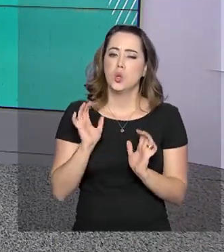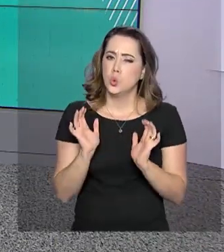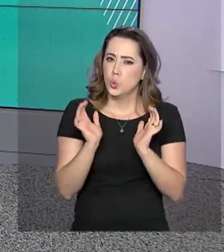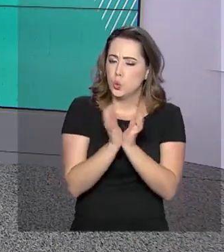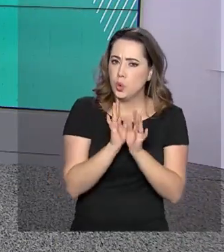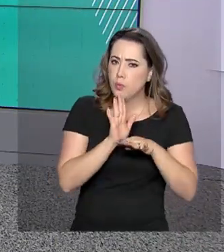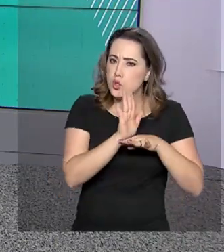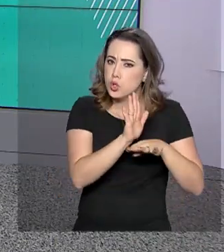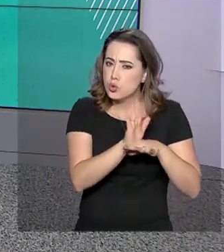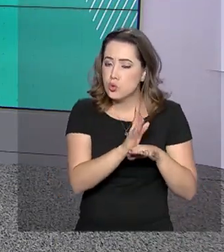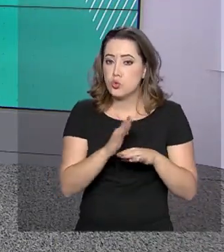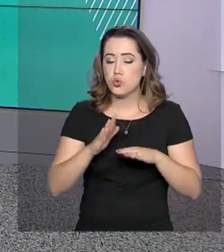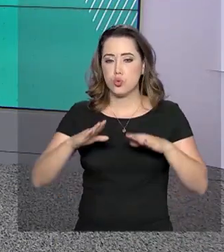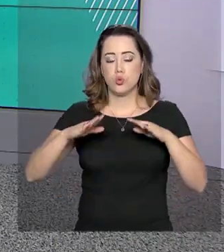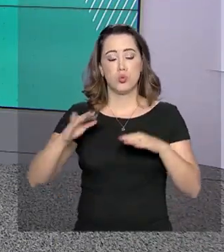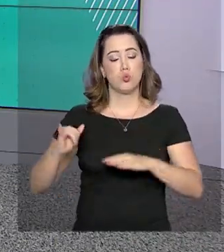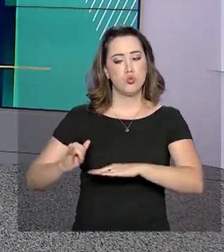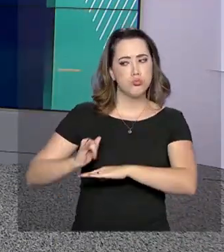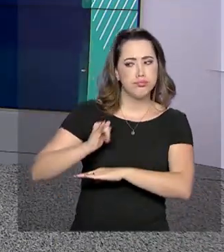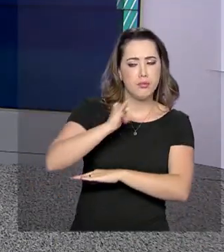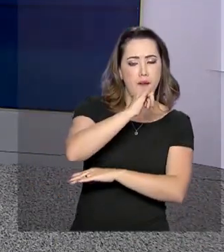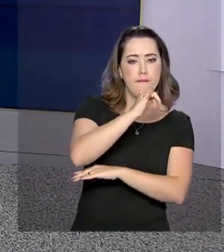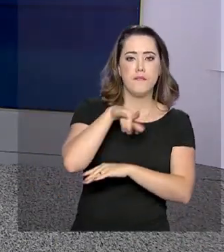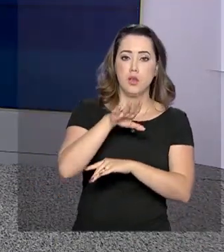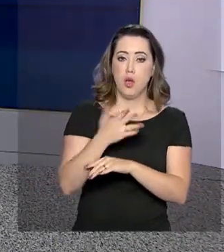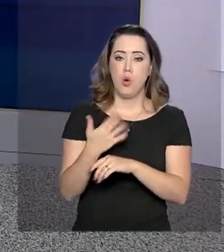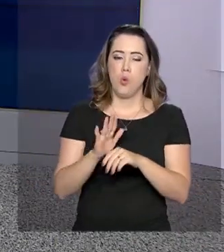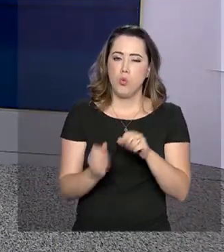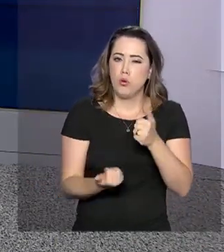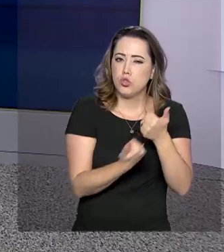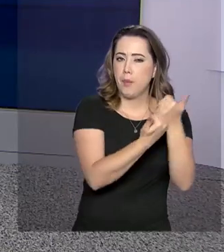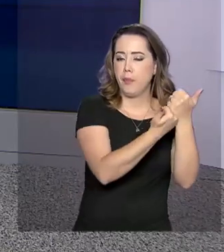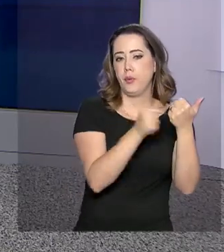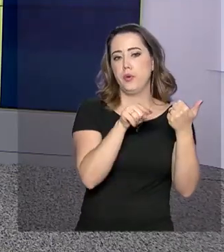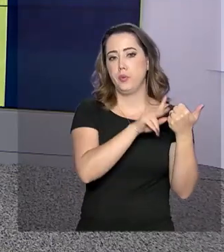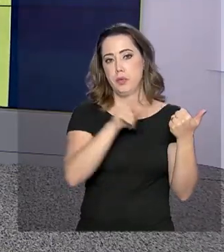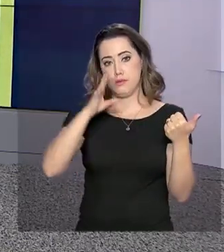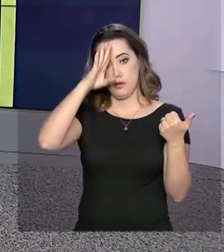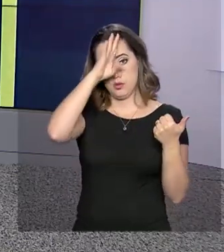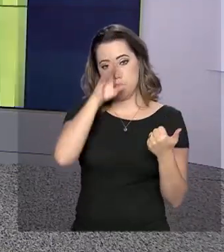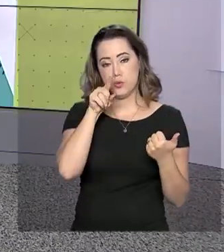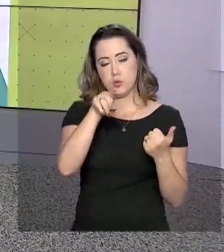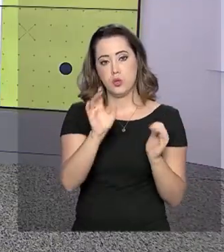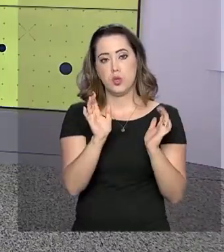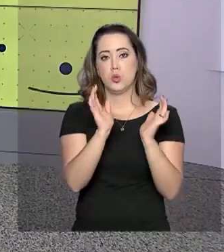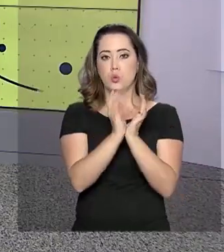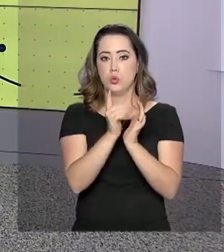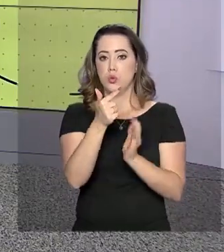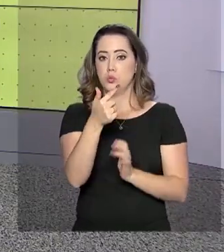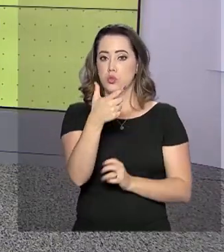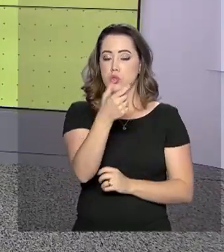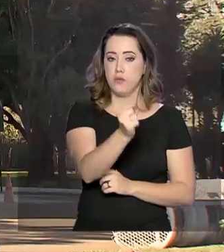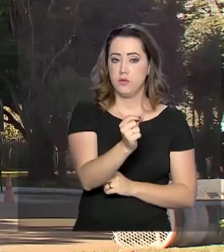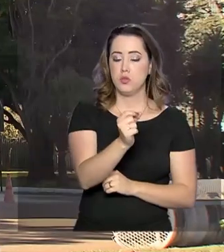aeronave reserva da viagem do presidente Jair Bolsonaro para a cúpula do G20, no Japão.